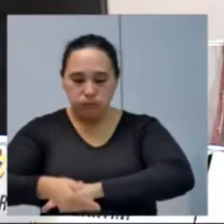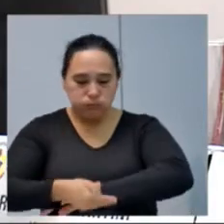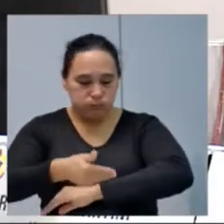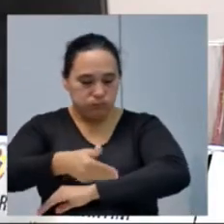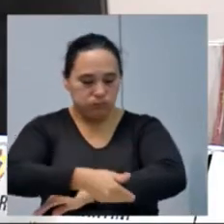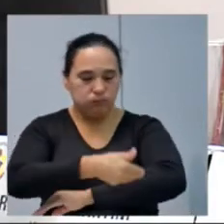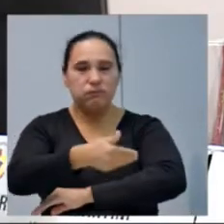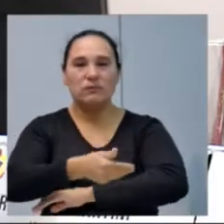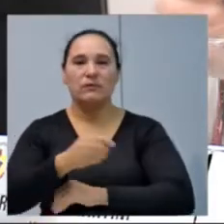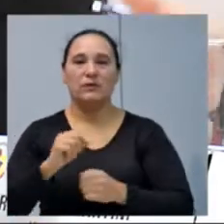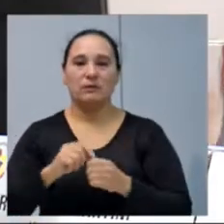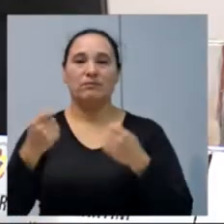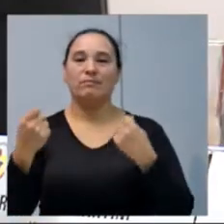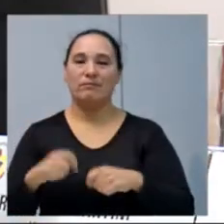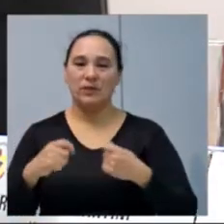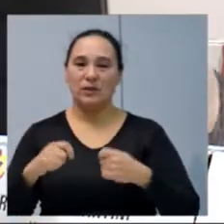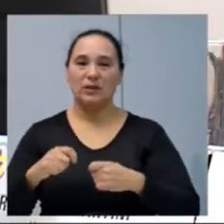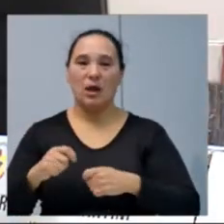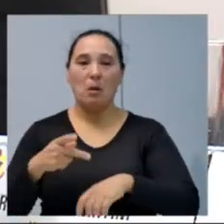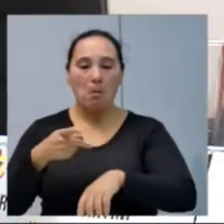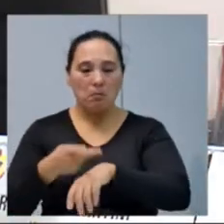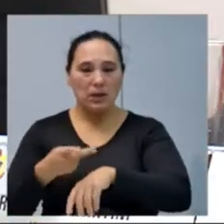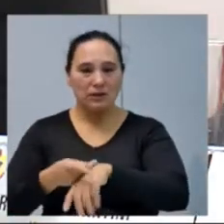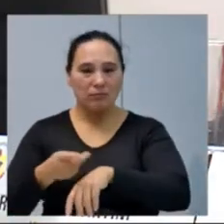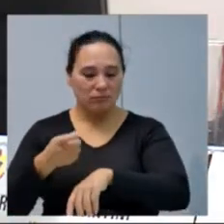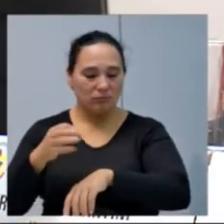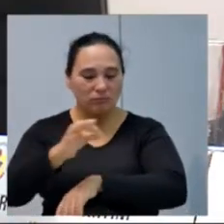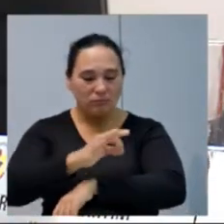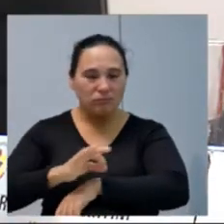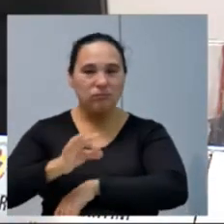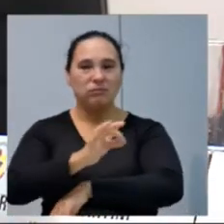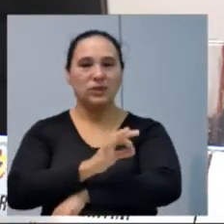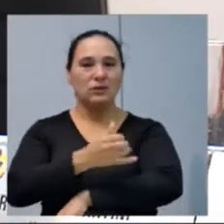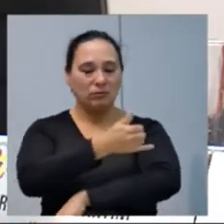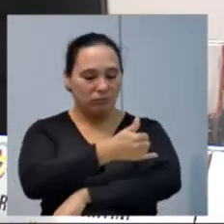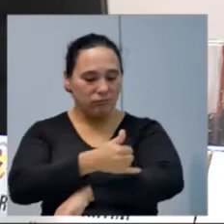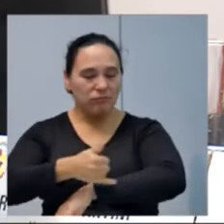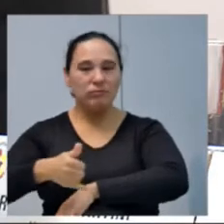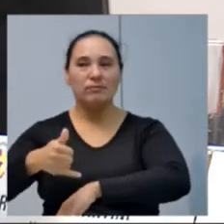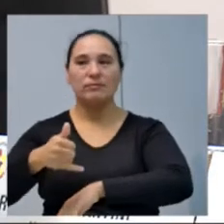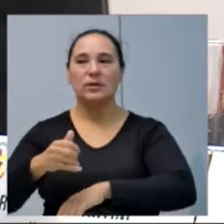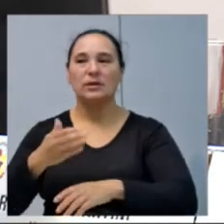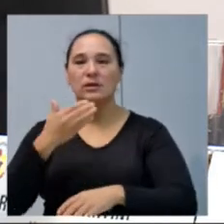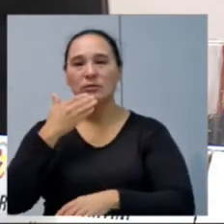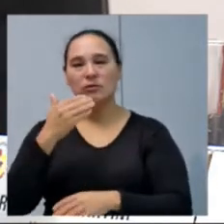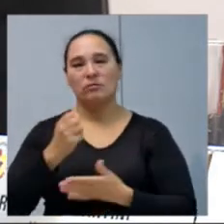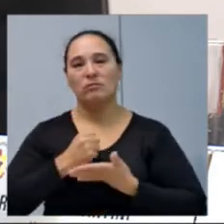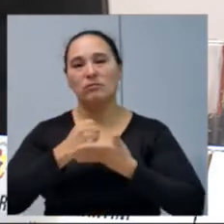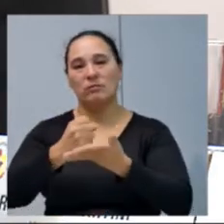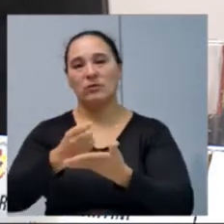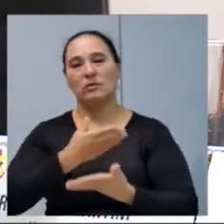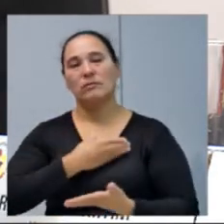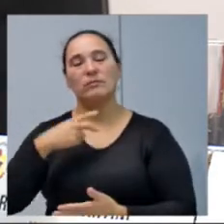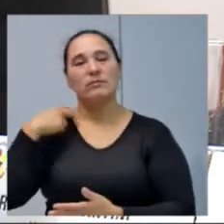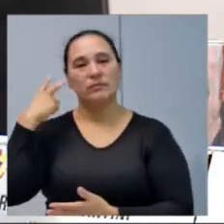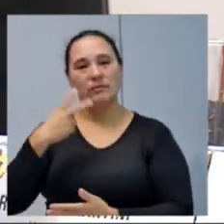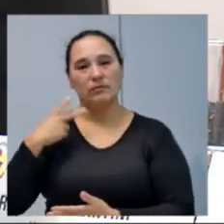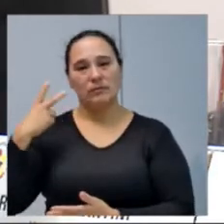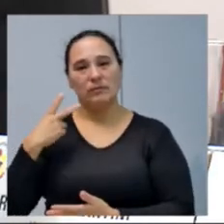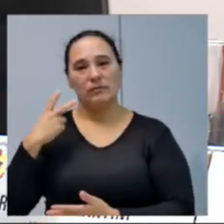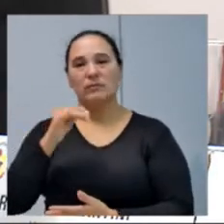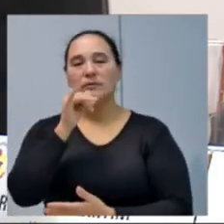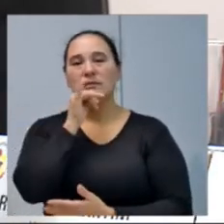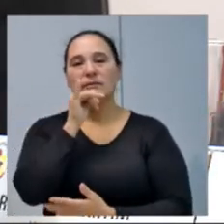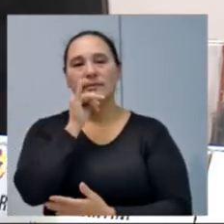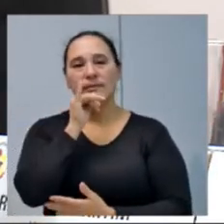e que necessita aí de um cascário para poder ajustar essa rua. Então, pedimos apoio também aos colegas vereadores. E a